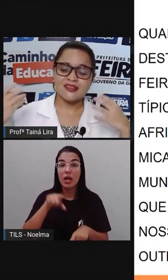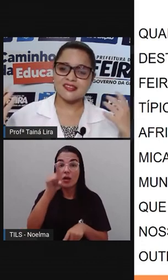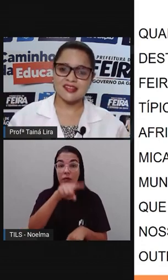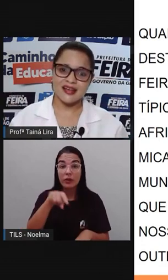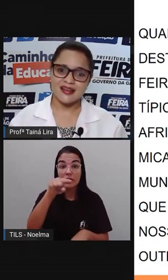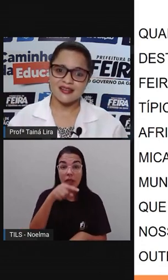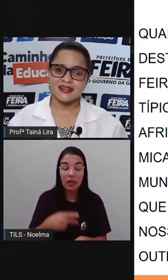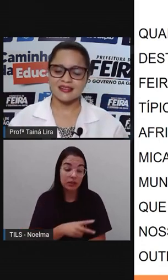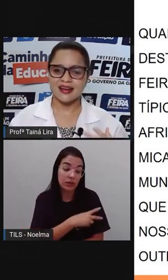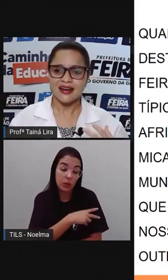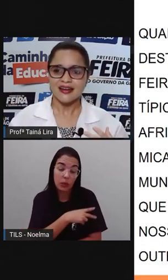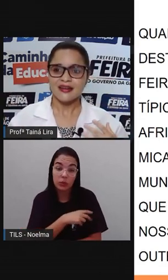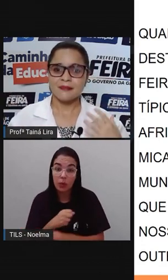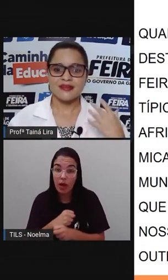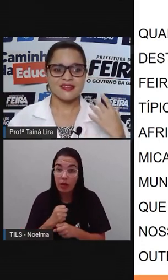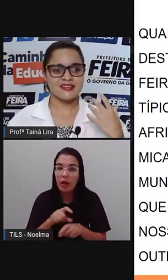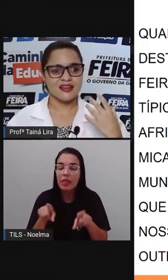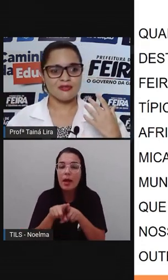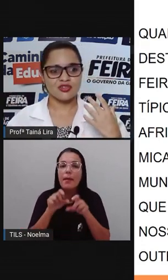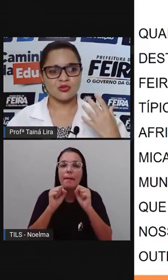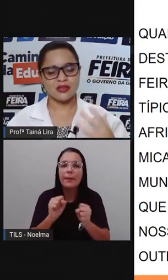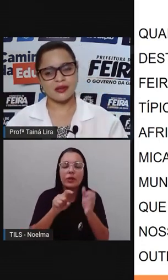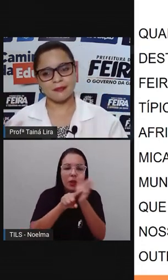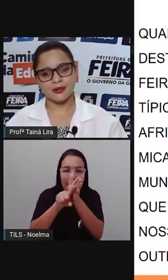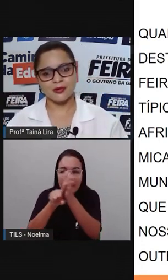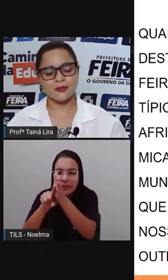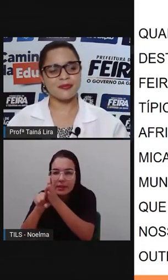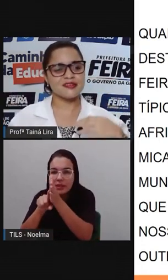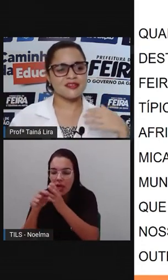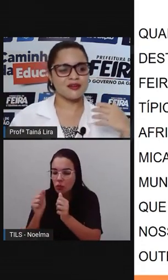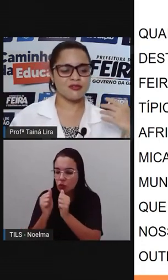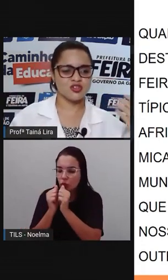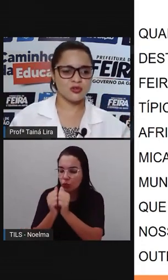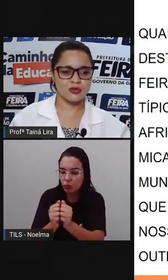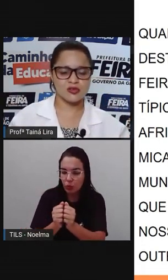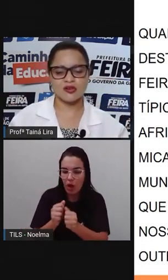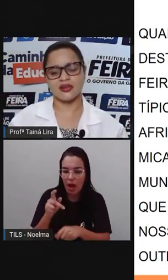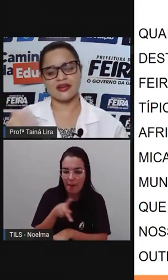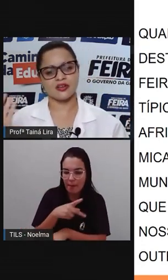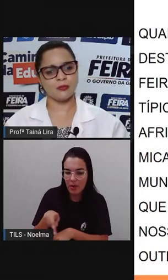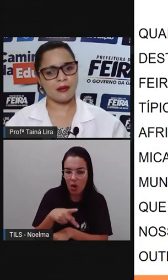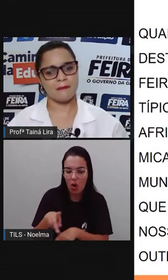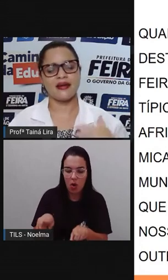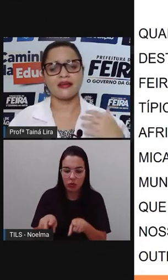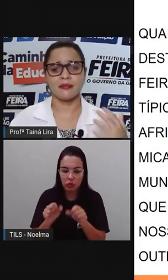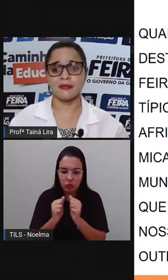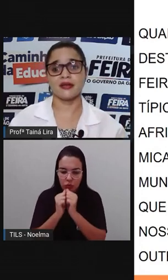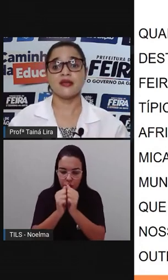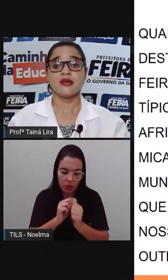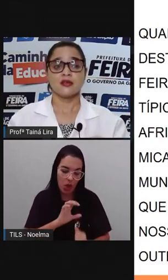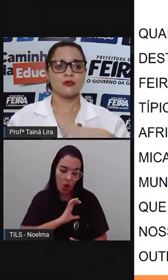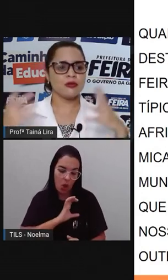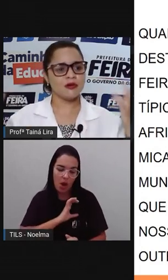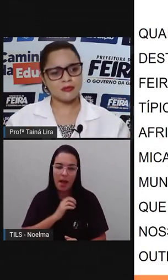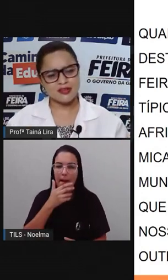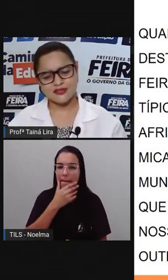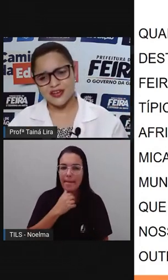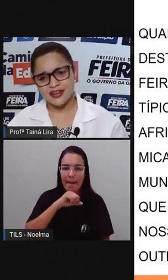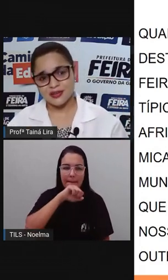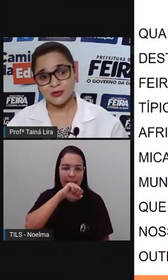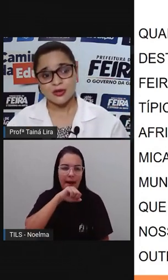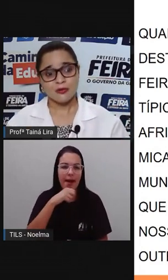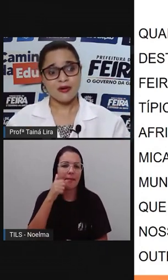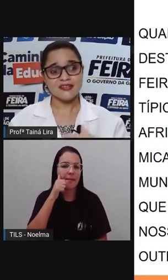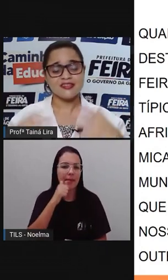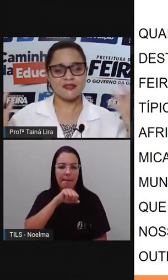pesquisar, tá? Pesquisar aí com a ajuda da PRO, pesquisar com a ajuda dos colegas, do papai, da mamãe, do irmão mais